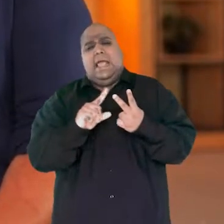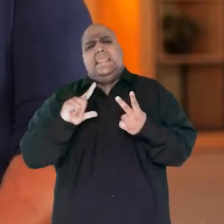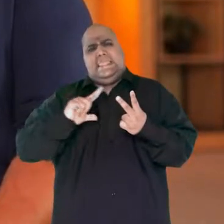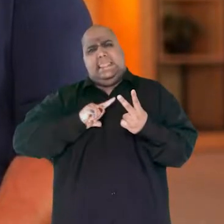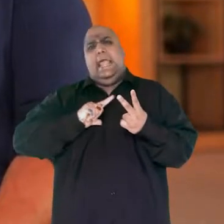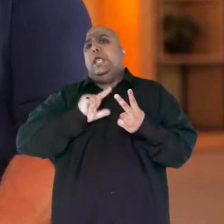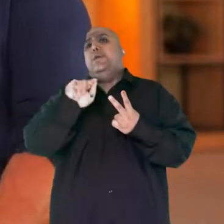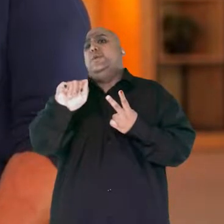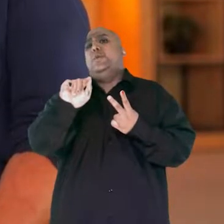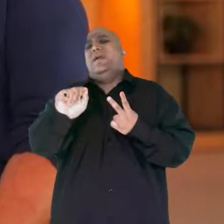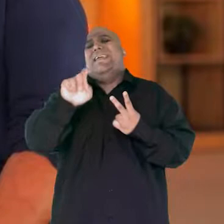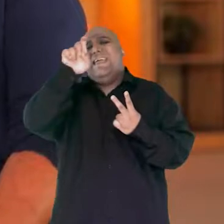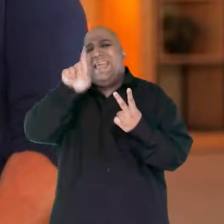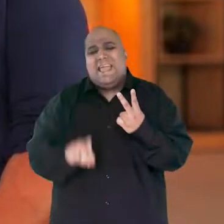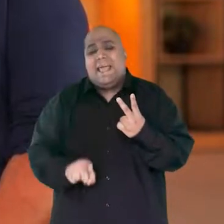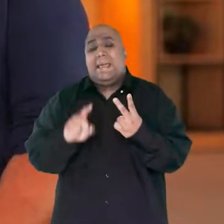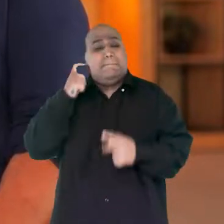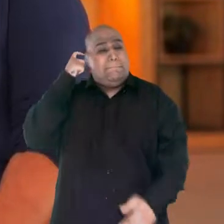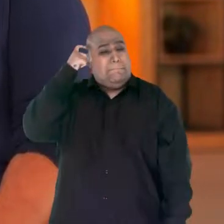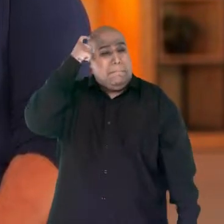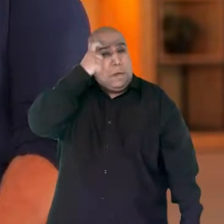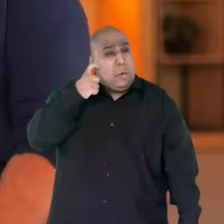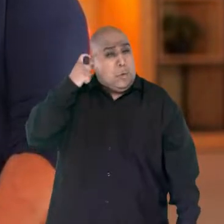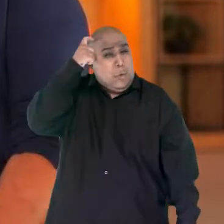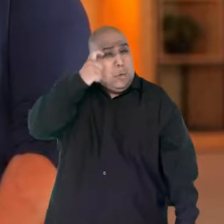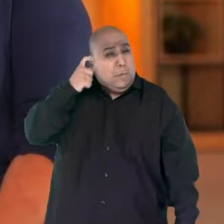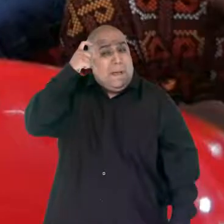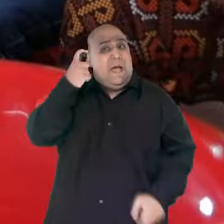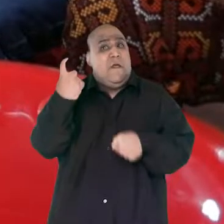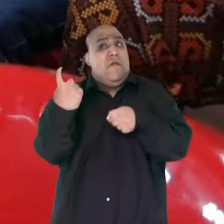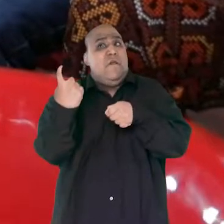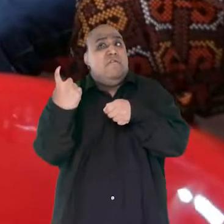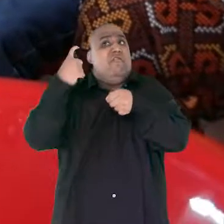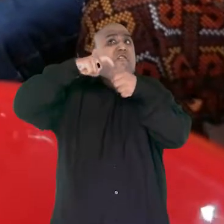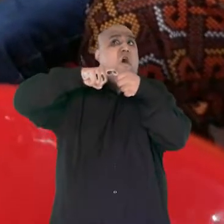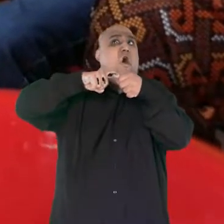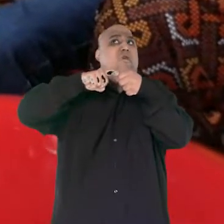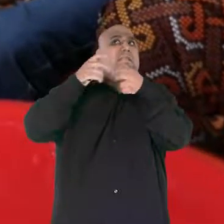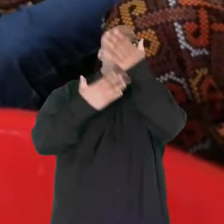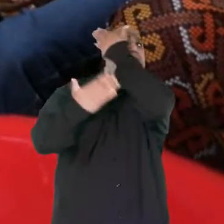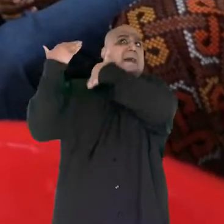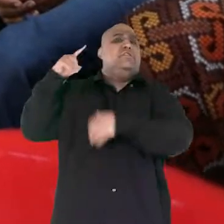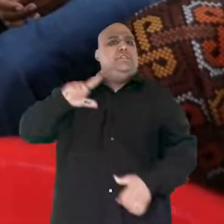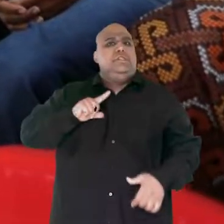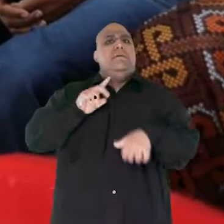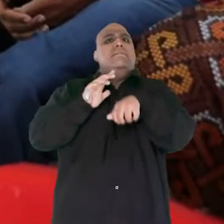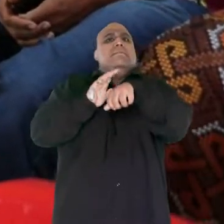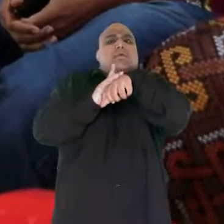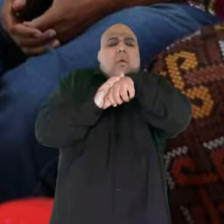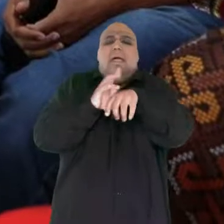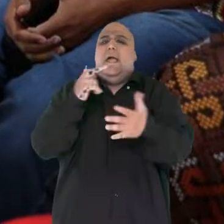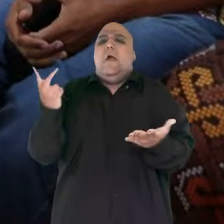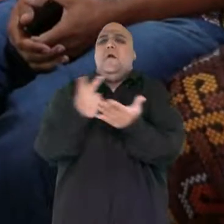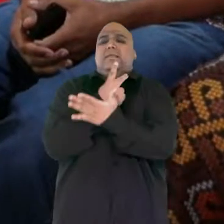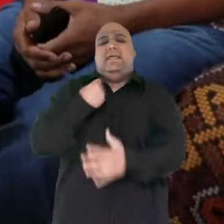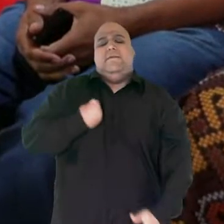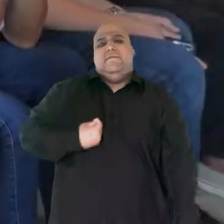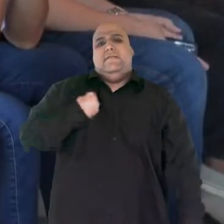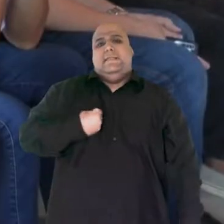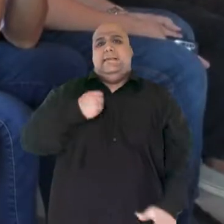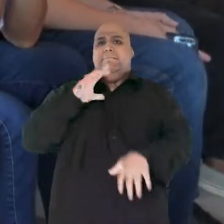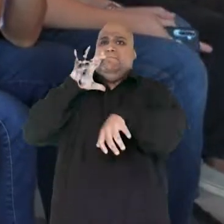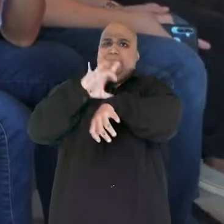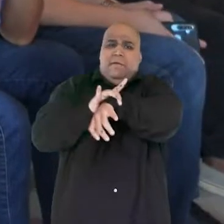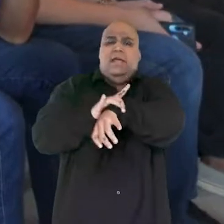Nós estamos preocupados com o retorno de determinadas doenças carenciais